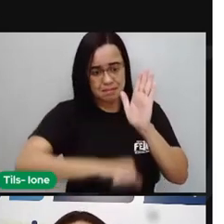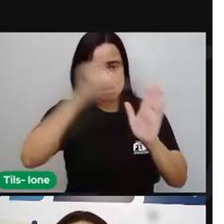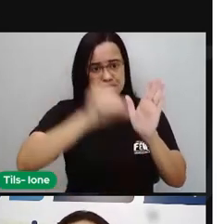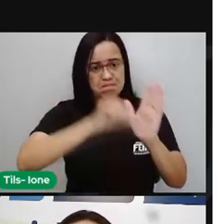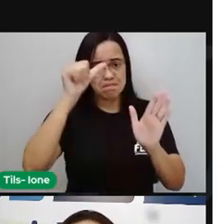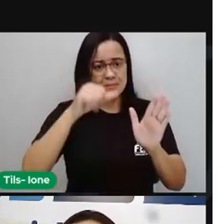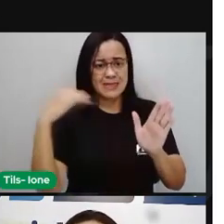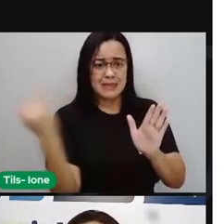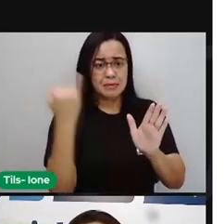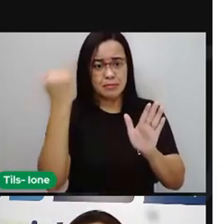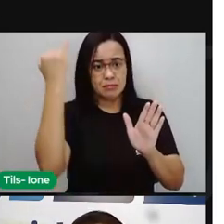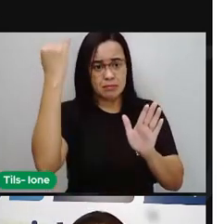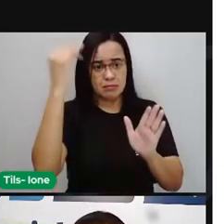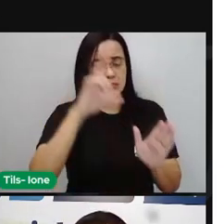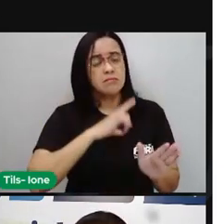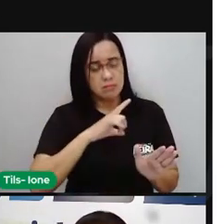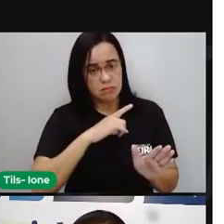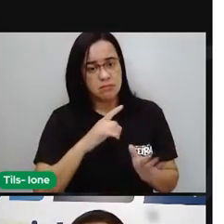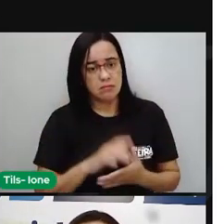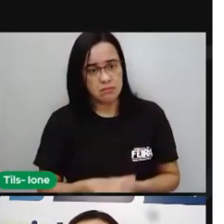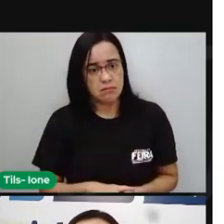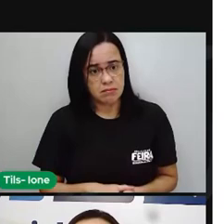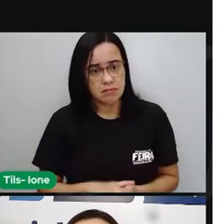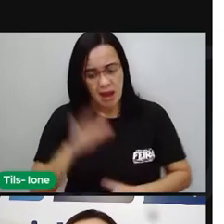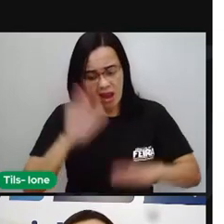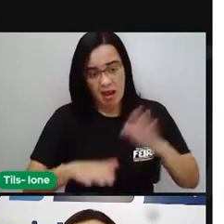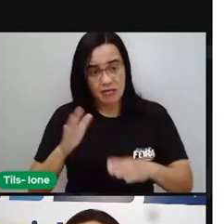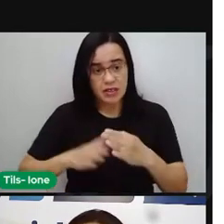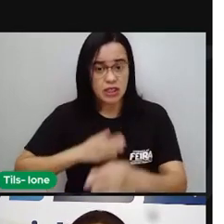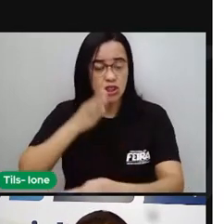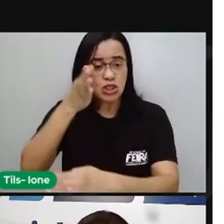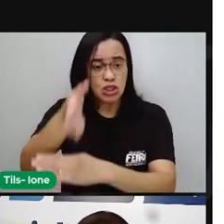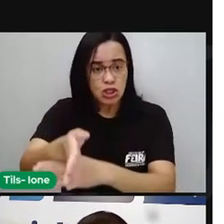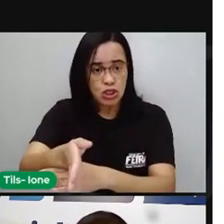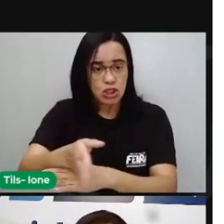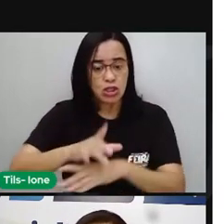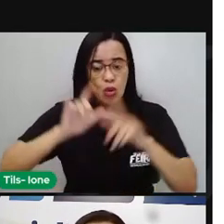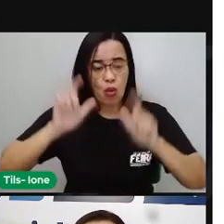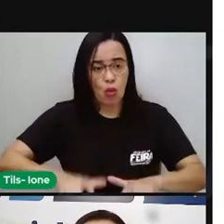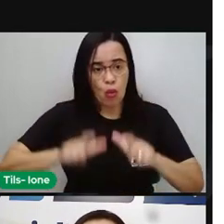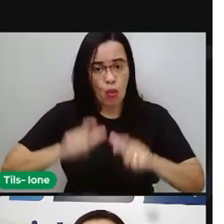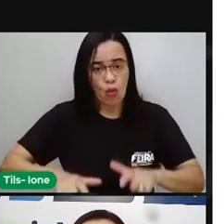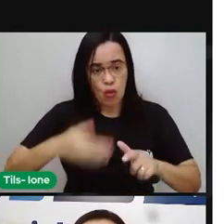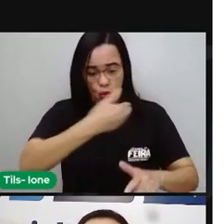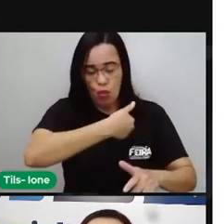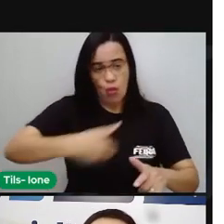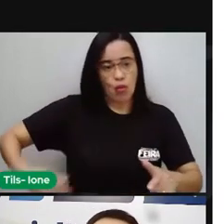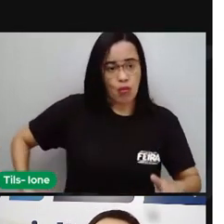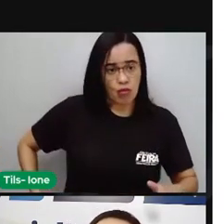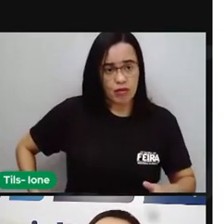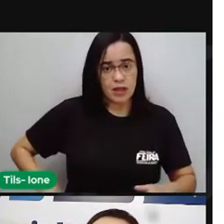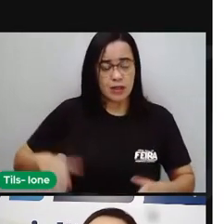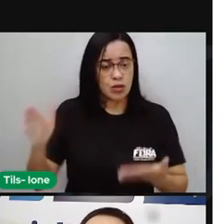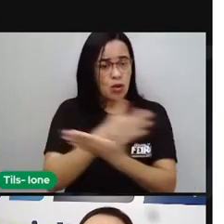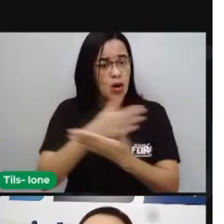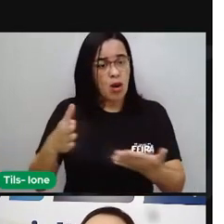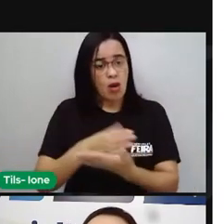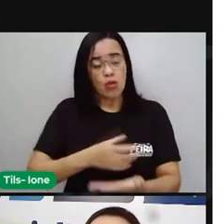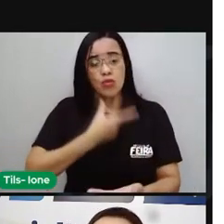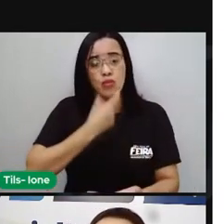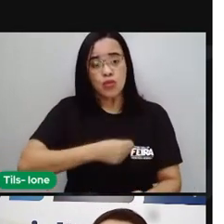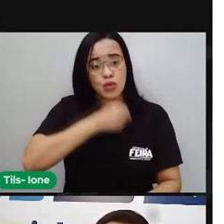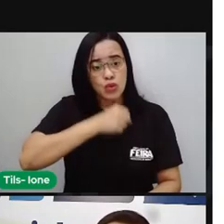quando a gente chega em determinados serviços públicos, para atendimento, por exemplo, os idosos, eles vão ter a